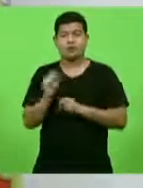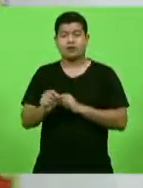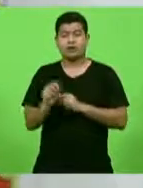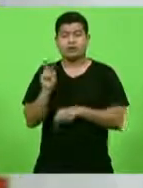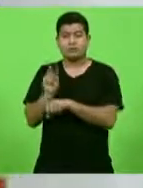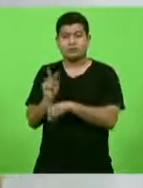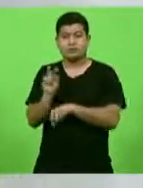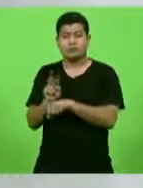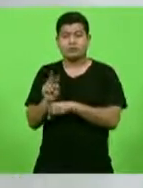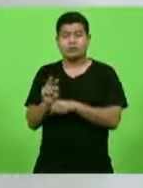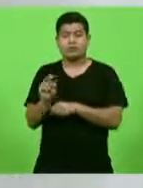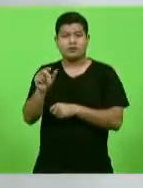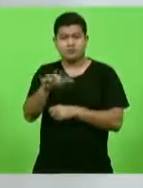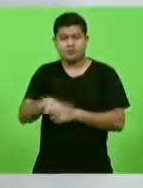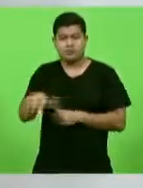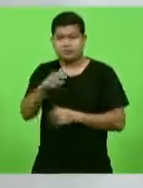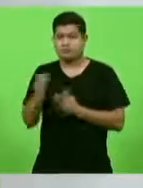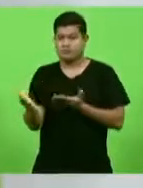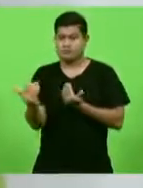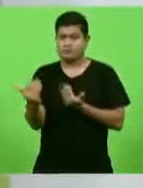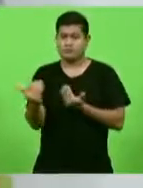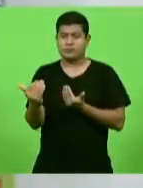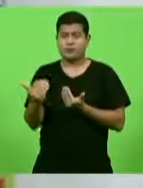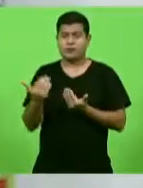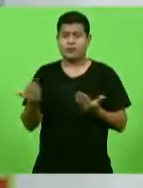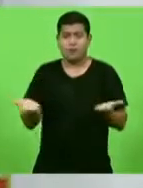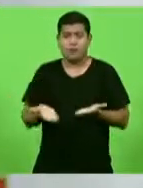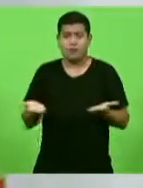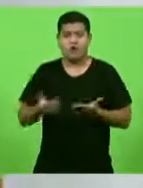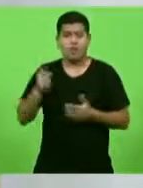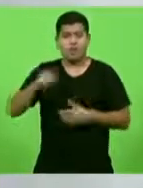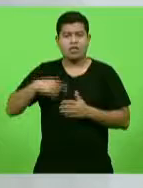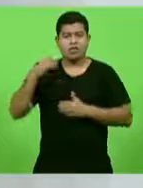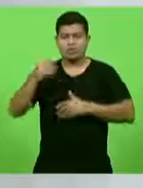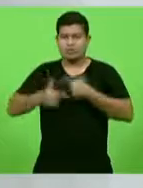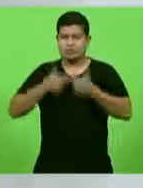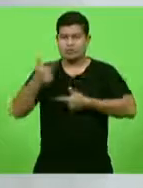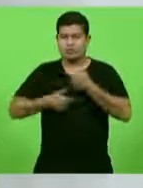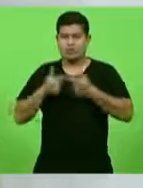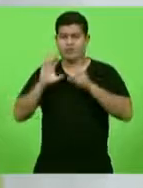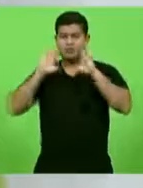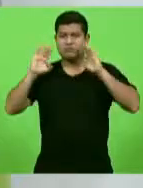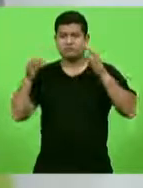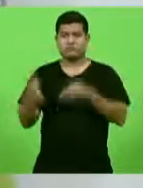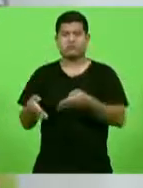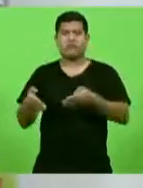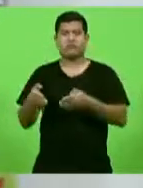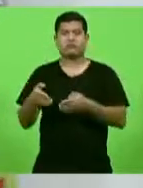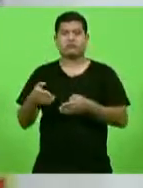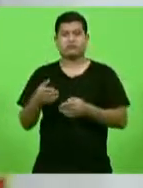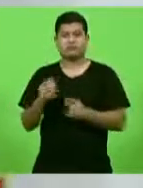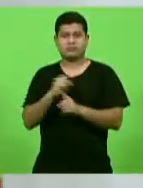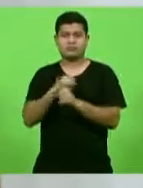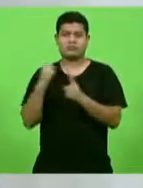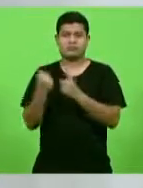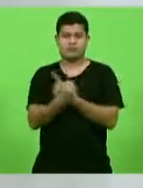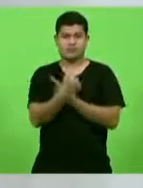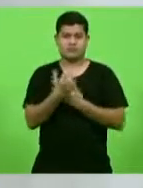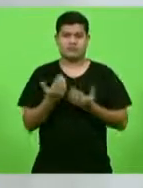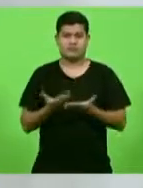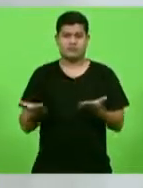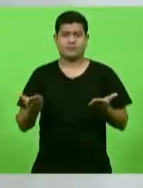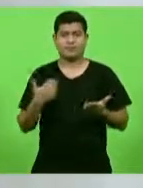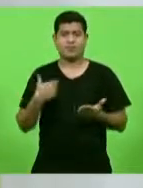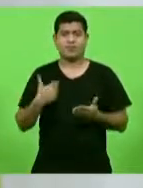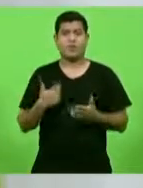tornou um ativista social. O outro jovem chama-se Udi Madeiro Pereira.